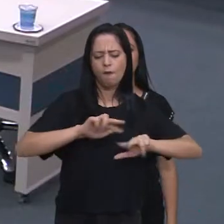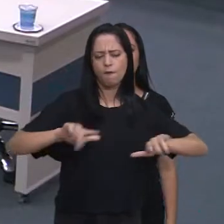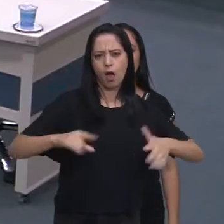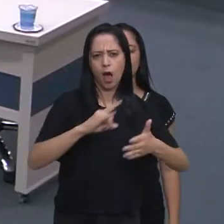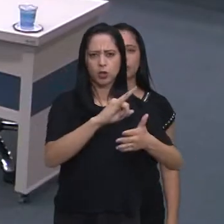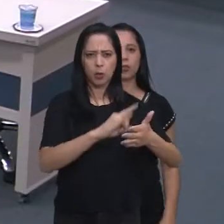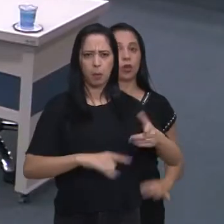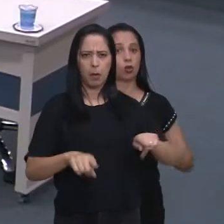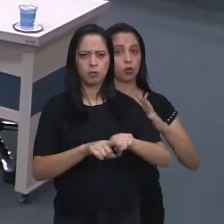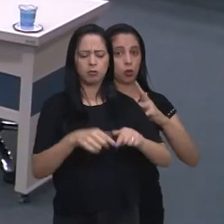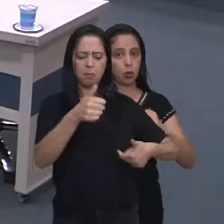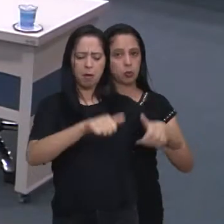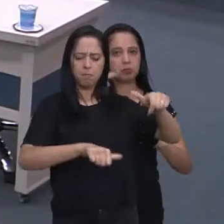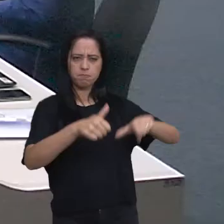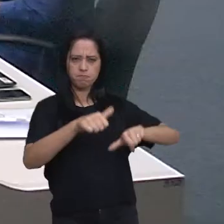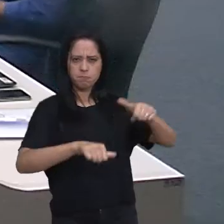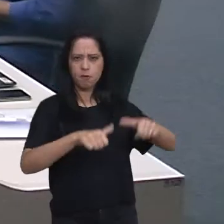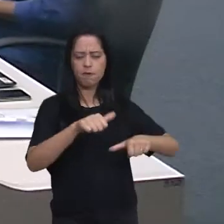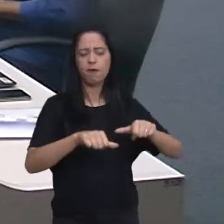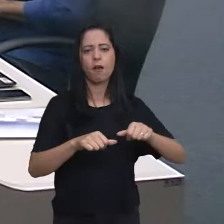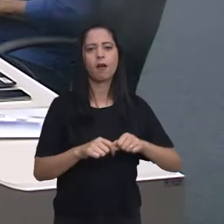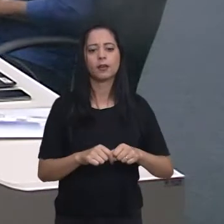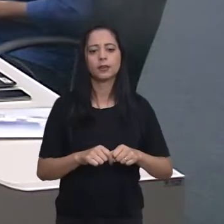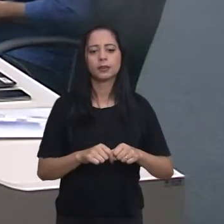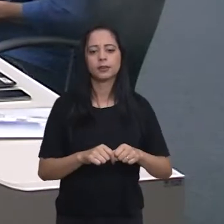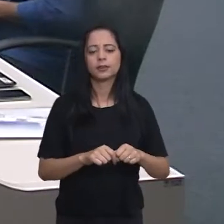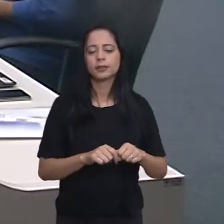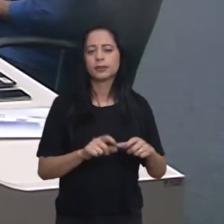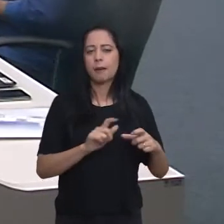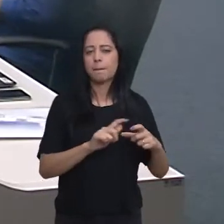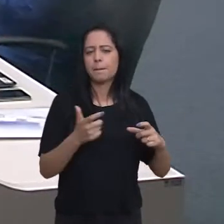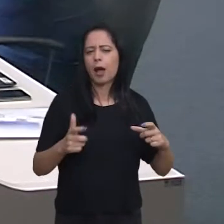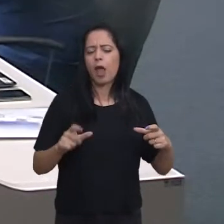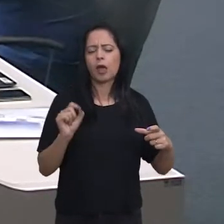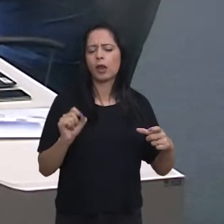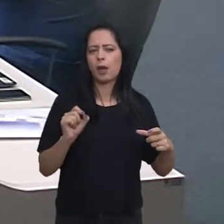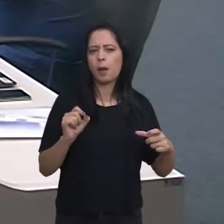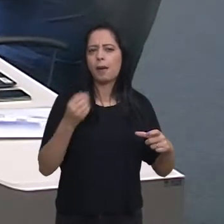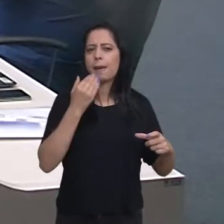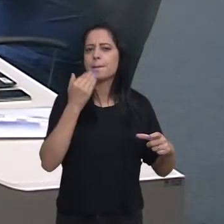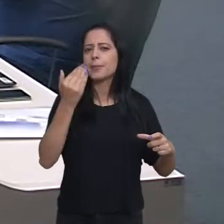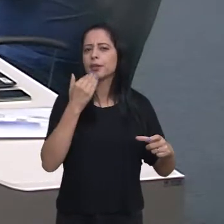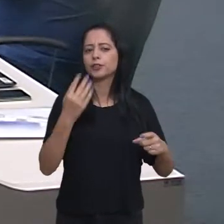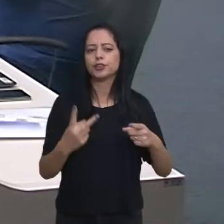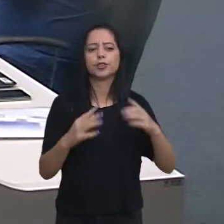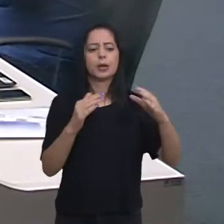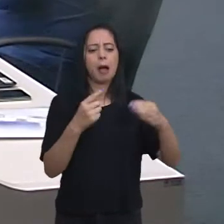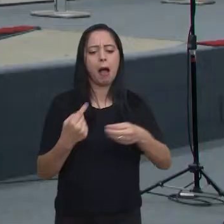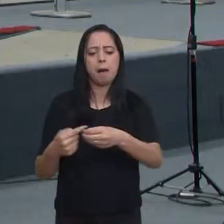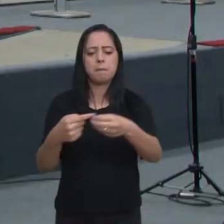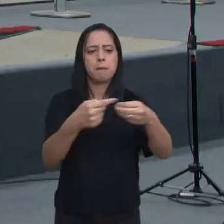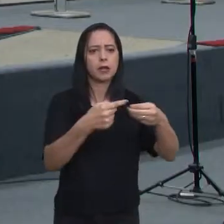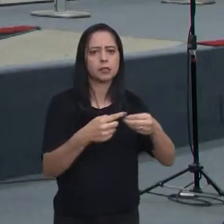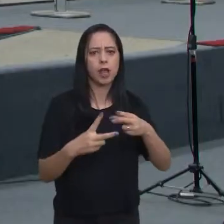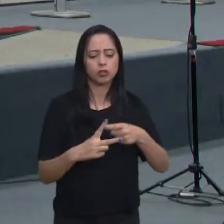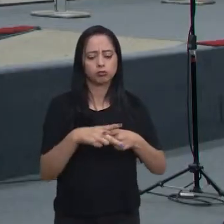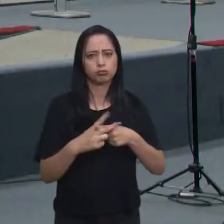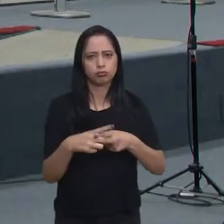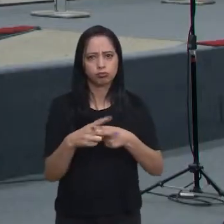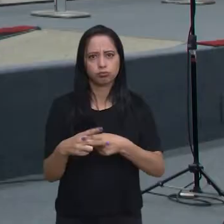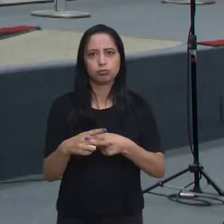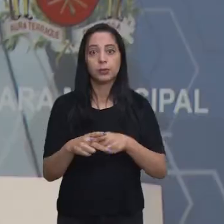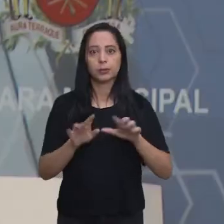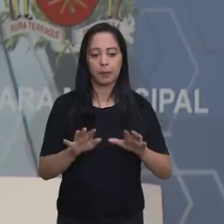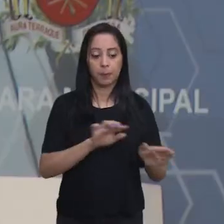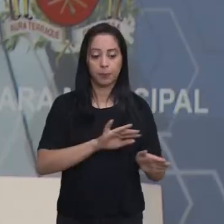foram apreciados pelos vereadores, a maior parte com pedidos para serviços de manutenção na cidade. Já durante o